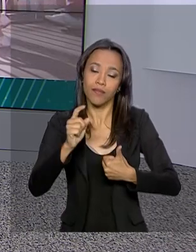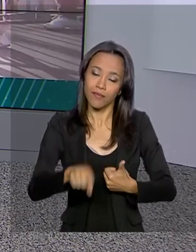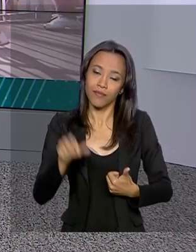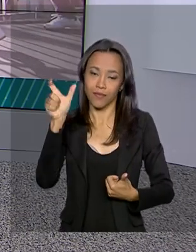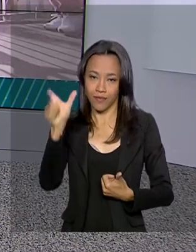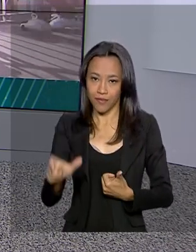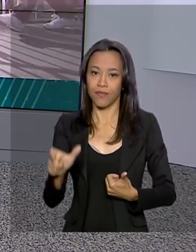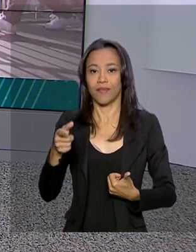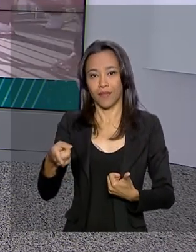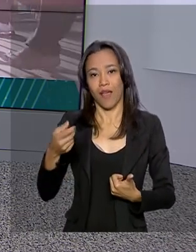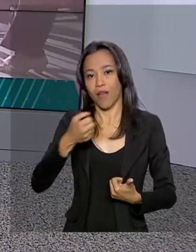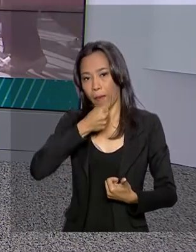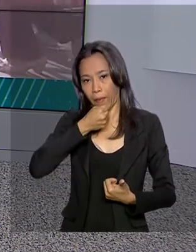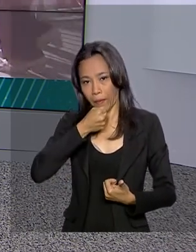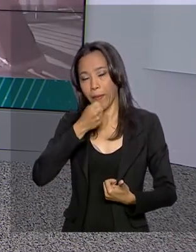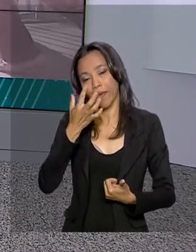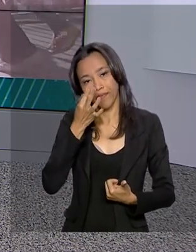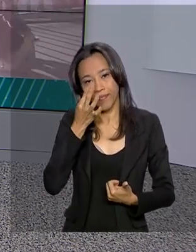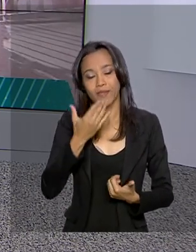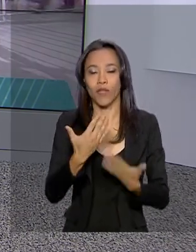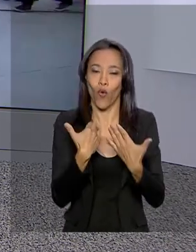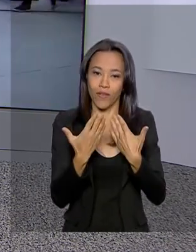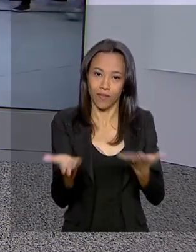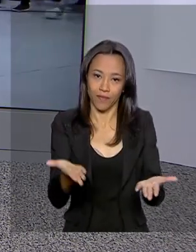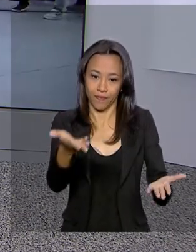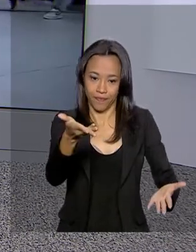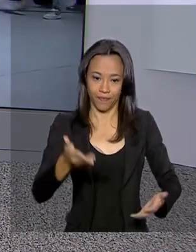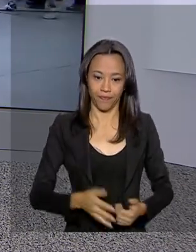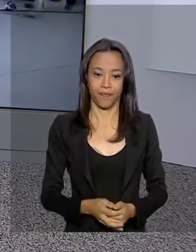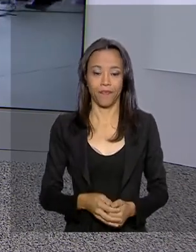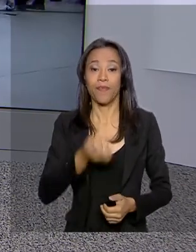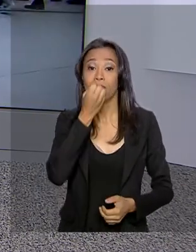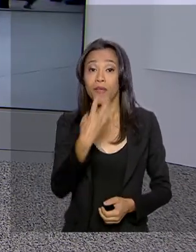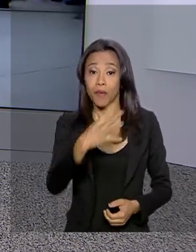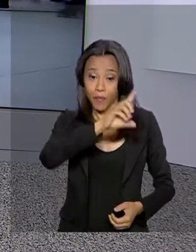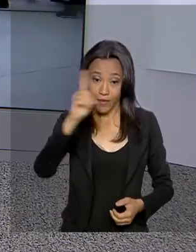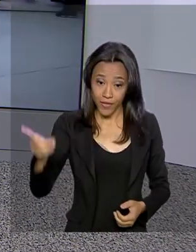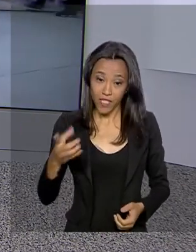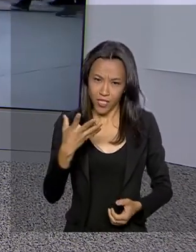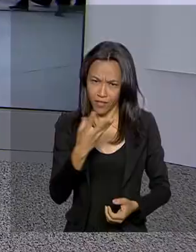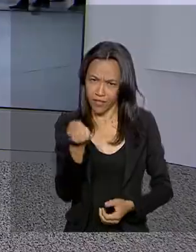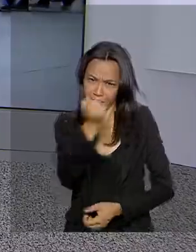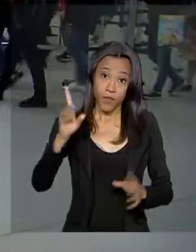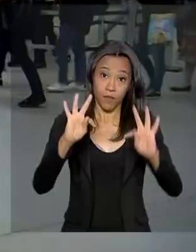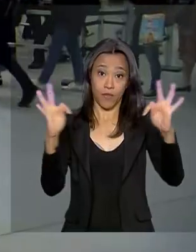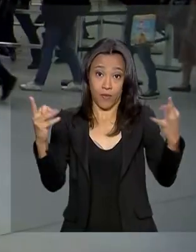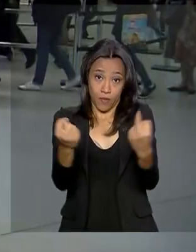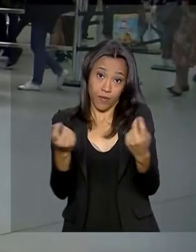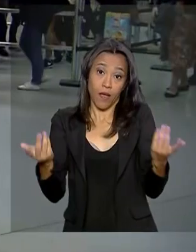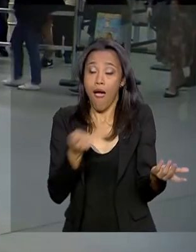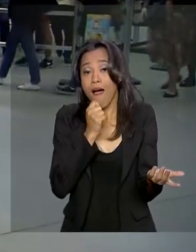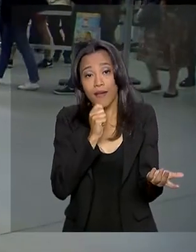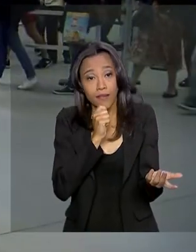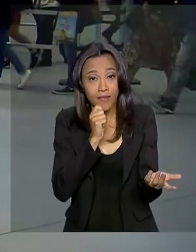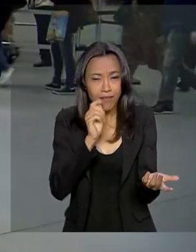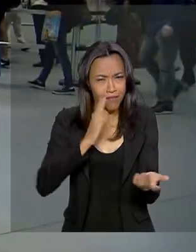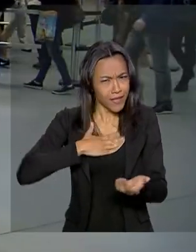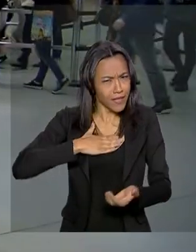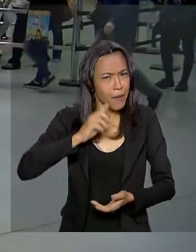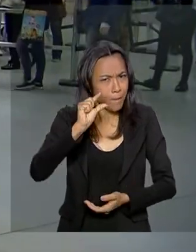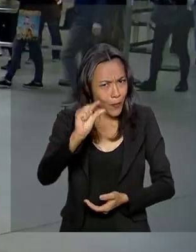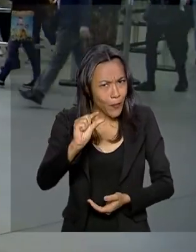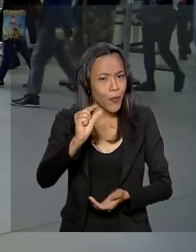Soud está num desses terminais e conversa agora com a gente. Bom dia, Dimas. Muita gente se vacinando por aí? Ainda não. Daqui a pouquinho,